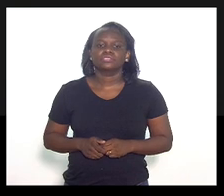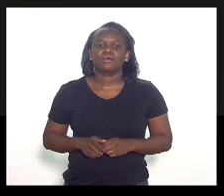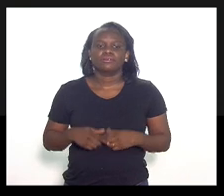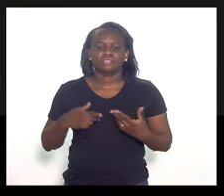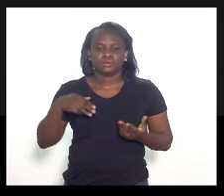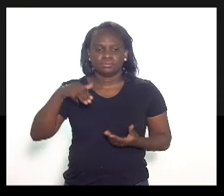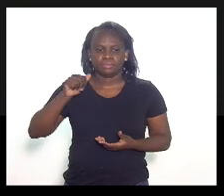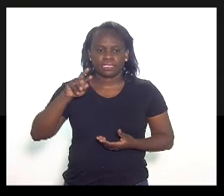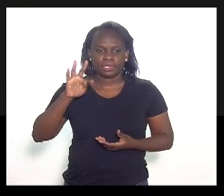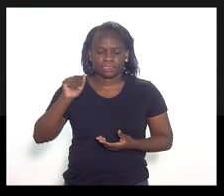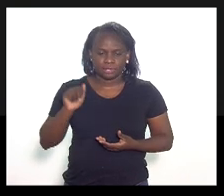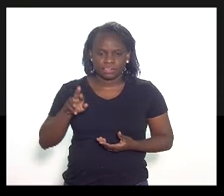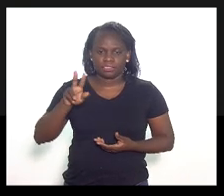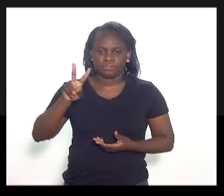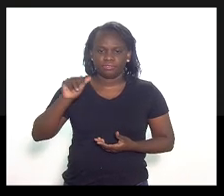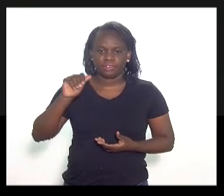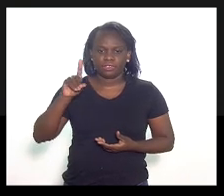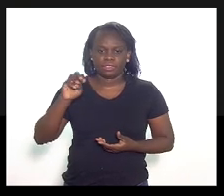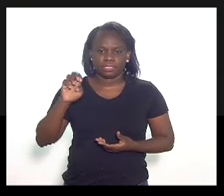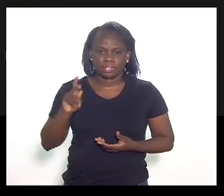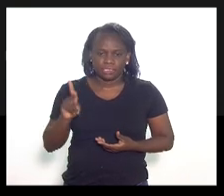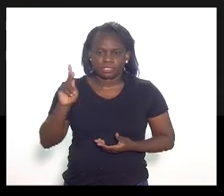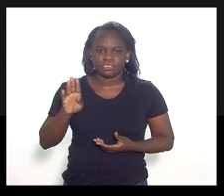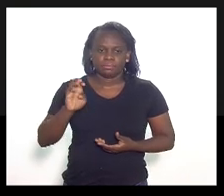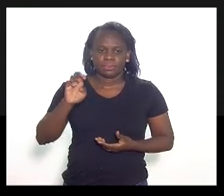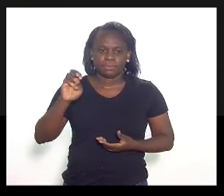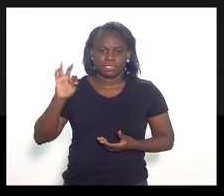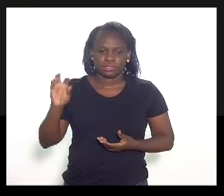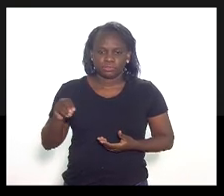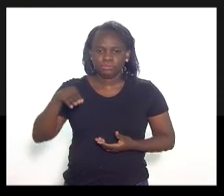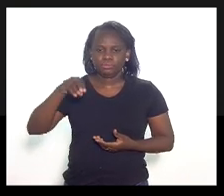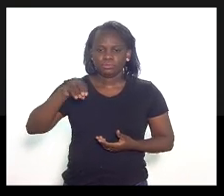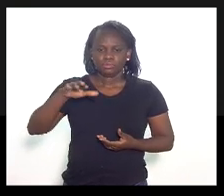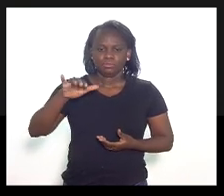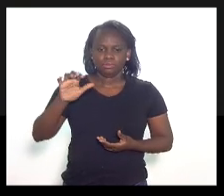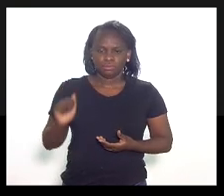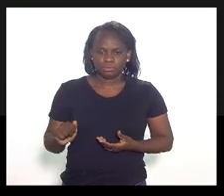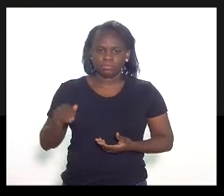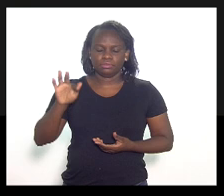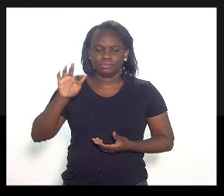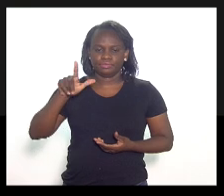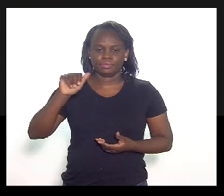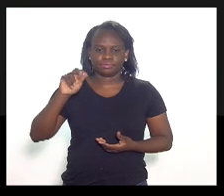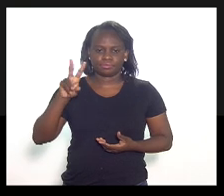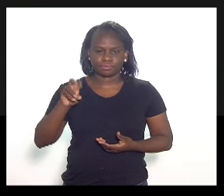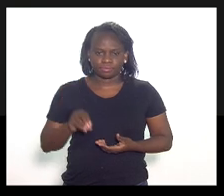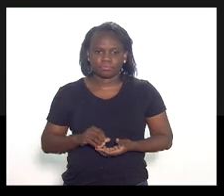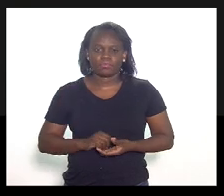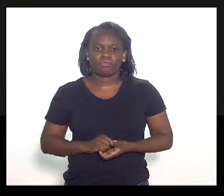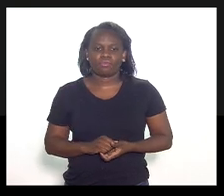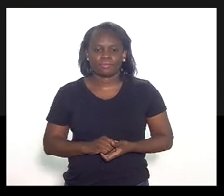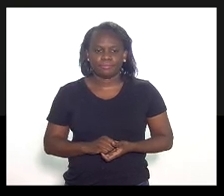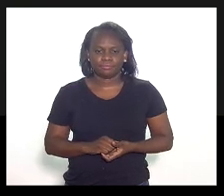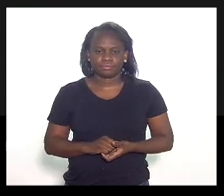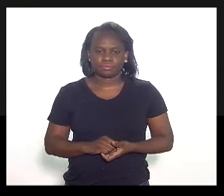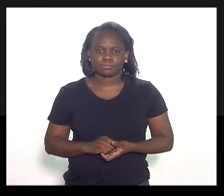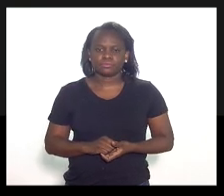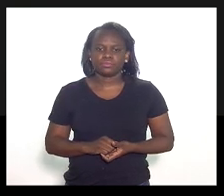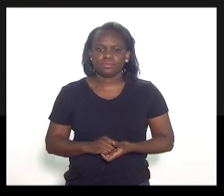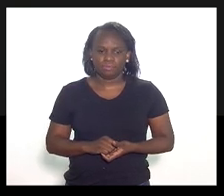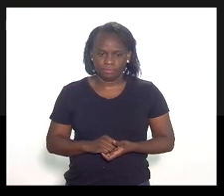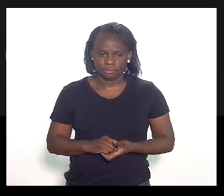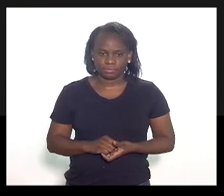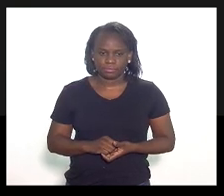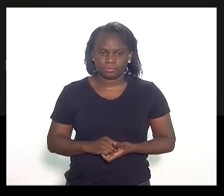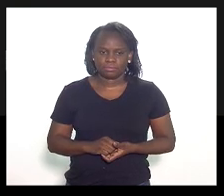Marta Rocha, Valdeque, Bebeto, Mônica Francisco, Flávio Serafini. Também me